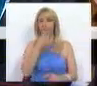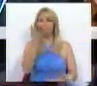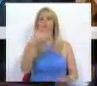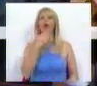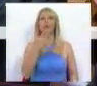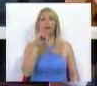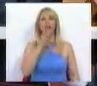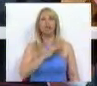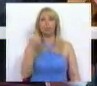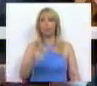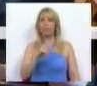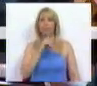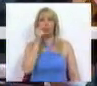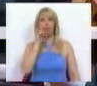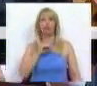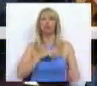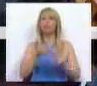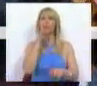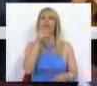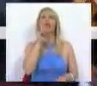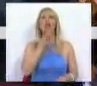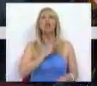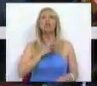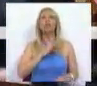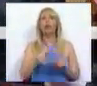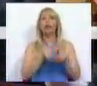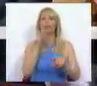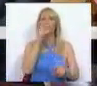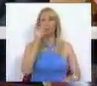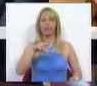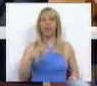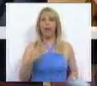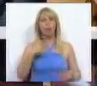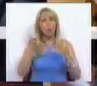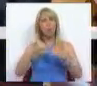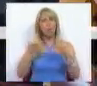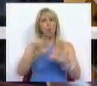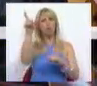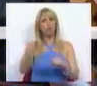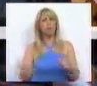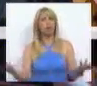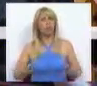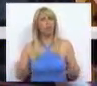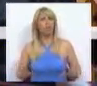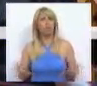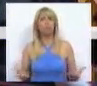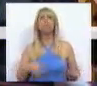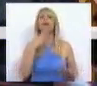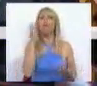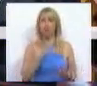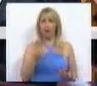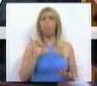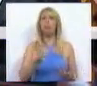Sra. Deputada Ana Drago, eu estou completamente de acordo consigo que vale a pena fazermos o debate